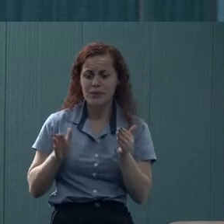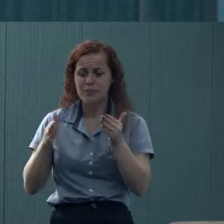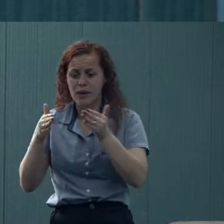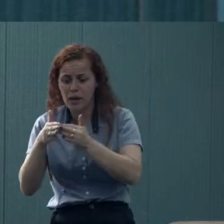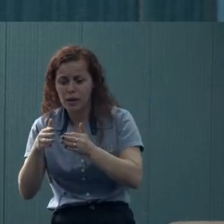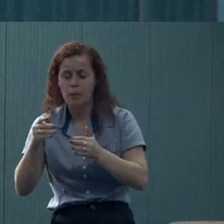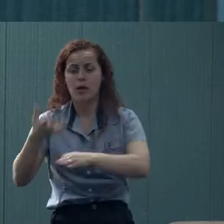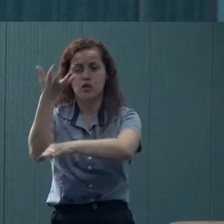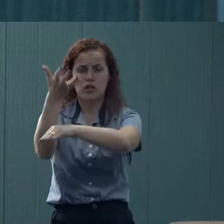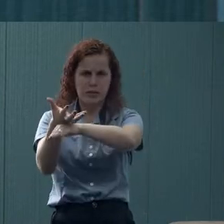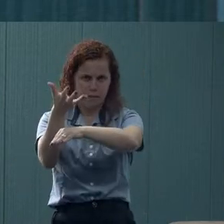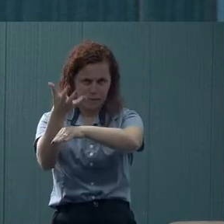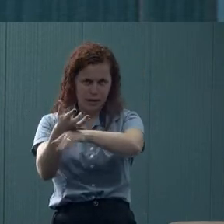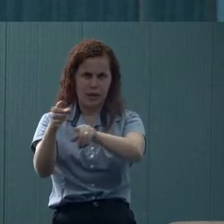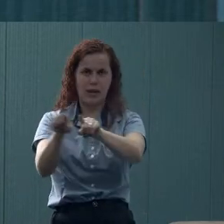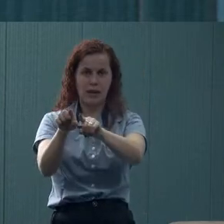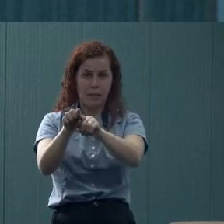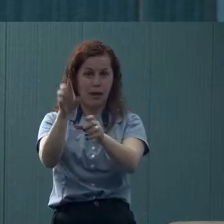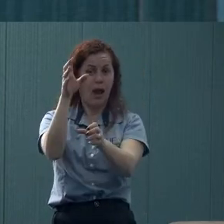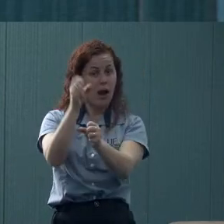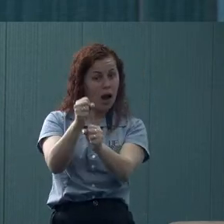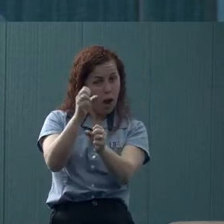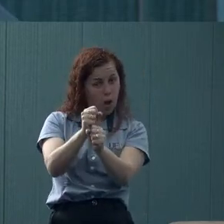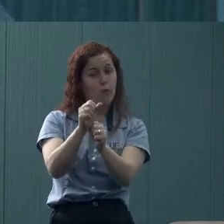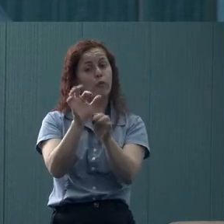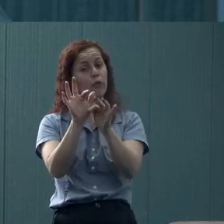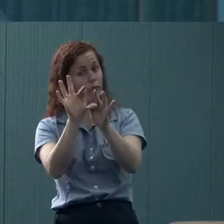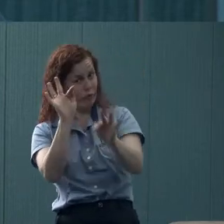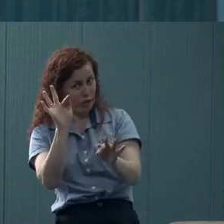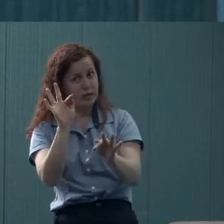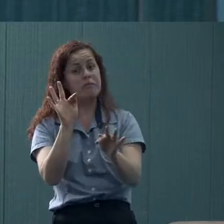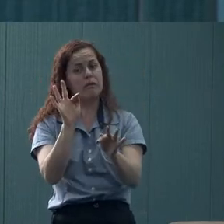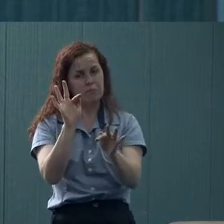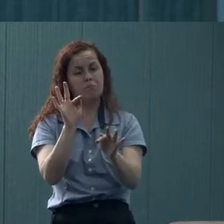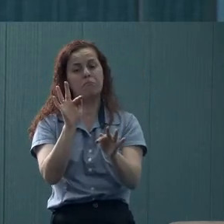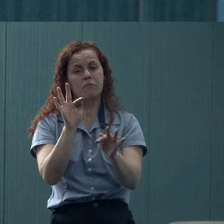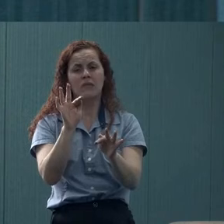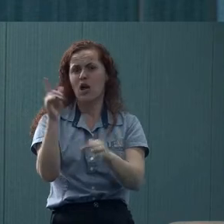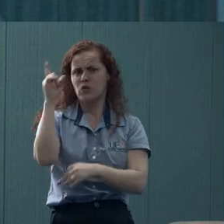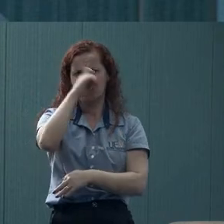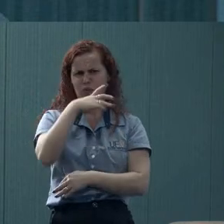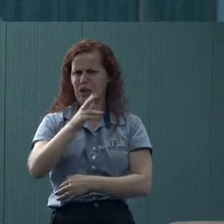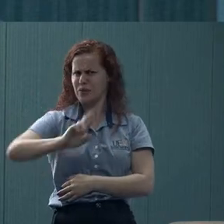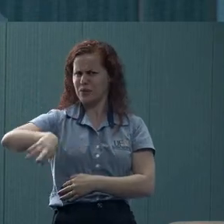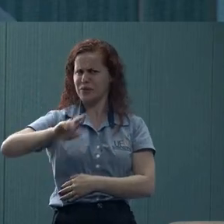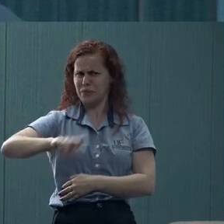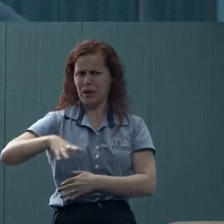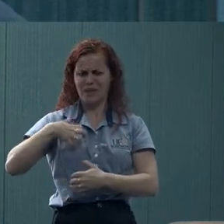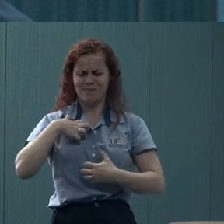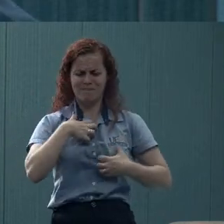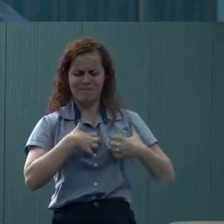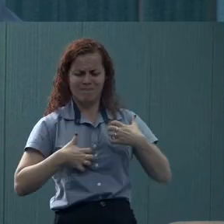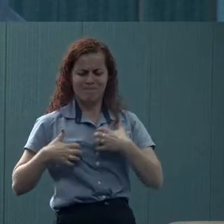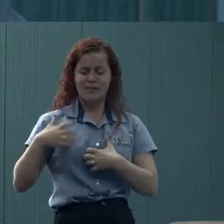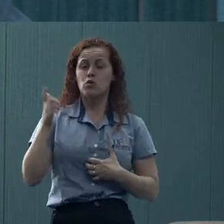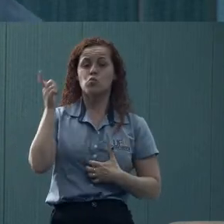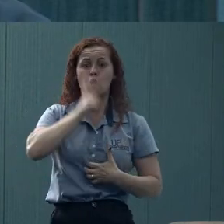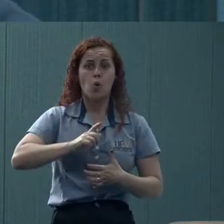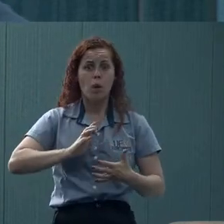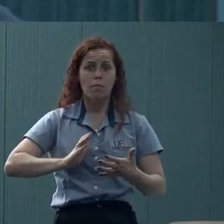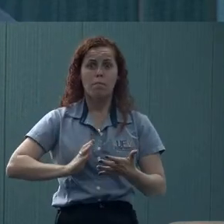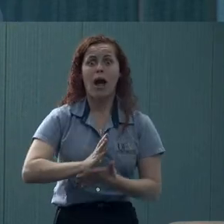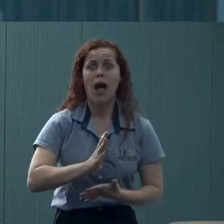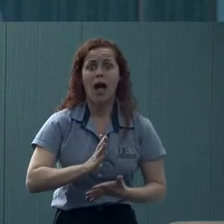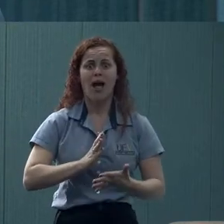com relação a algumas disciplinas. Eu destacaria aí cálculo e física. Que não é só uma dificuldade, é uma sensação de que eles não conseguem.